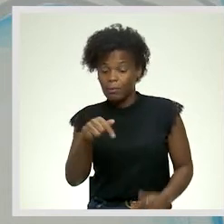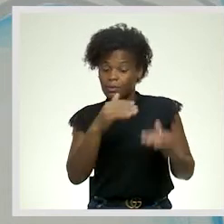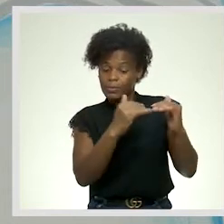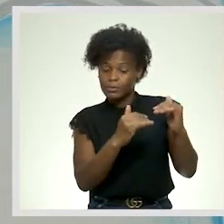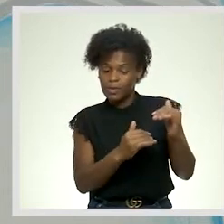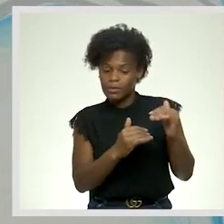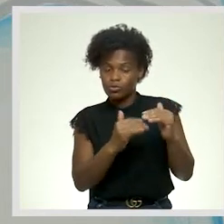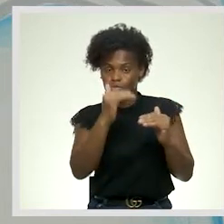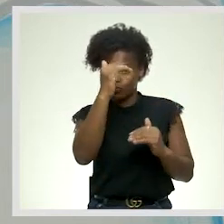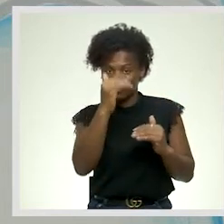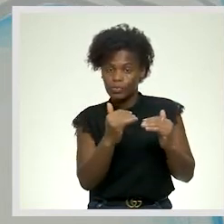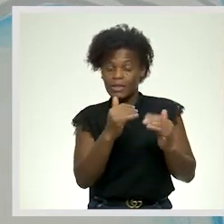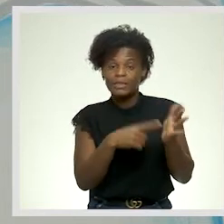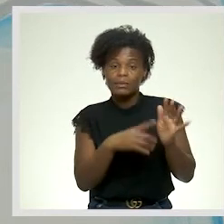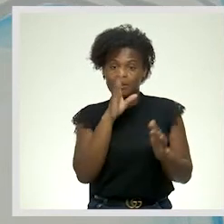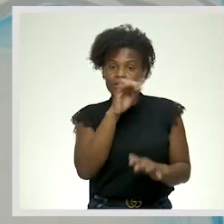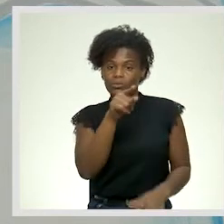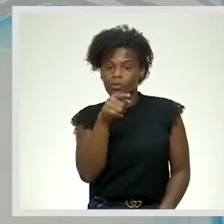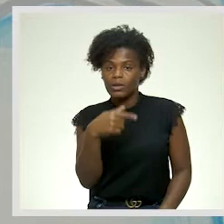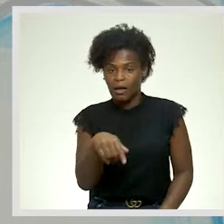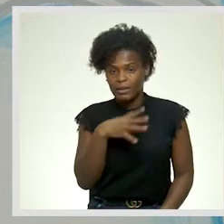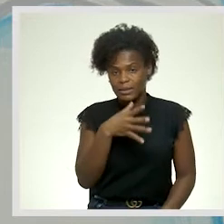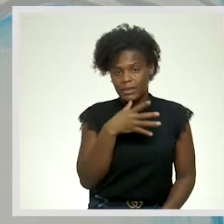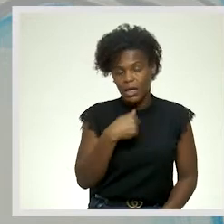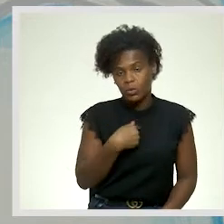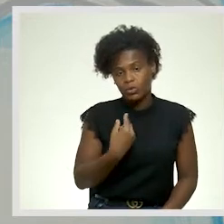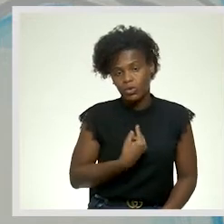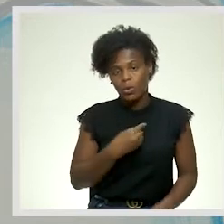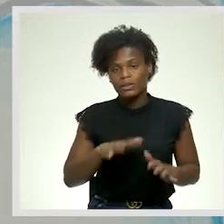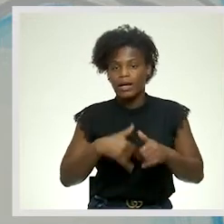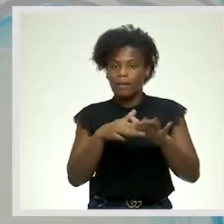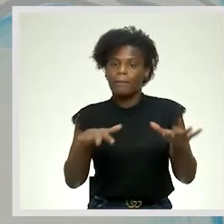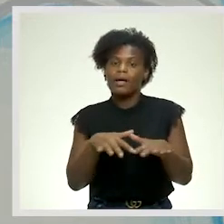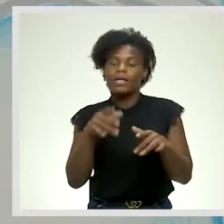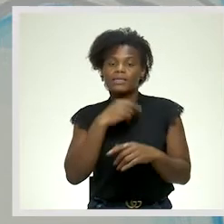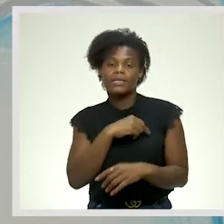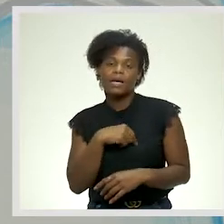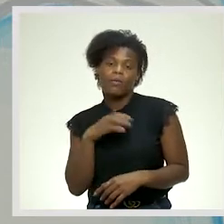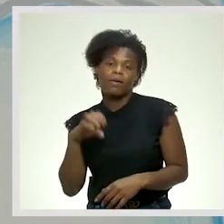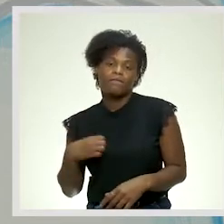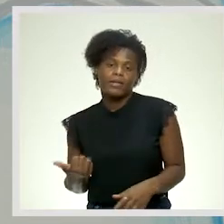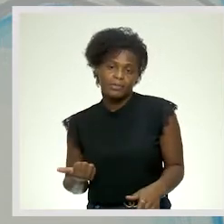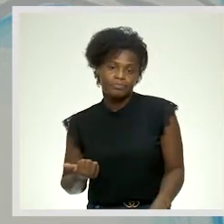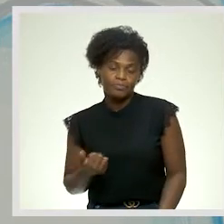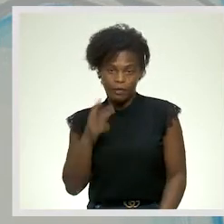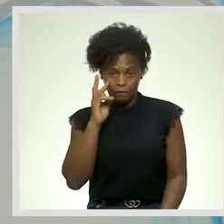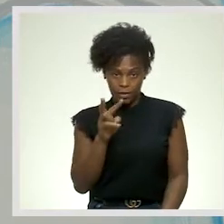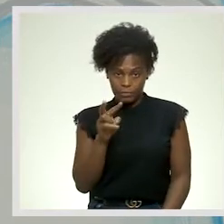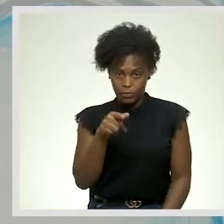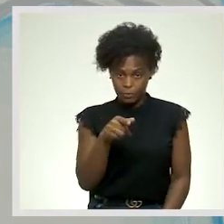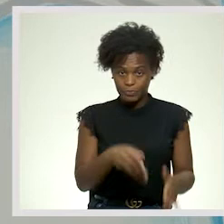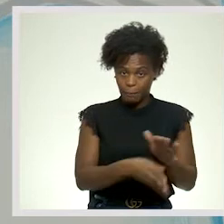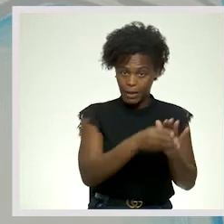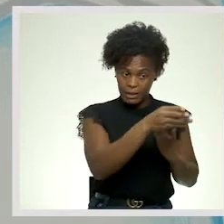Se você tivesse dito, por exemplo, Eu sou de Praia Santiago Cabo Verde. Veja, você partiu